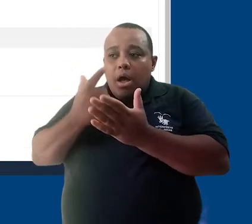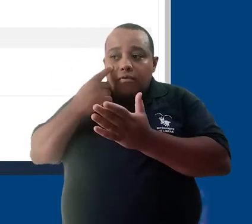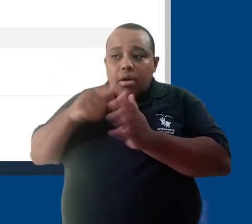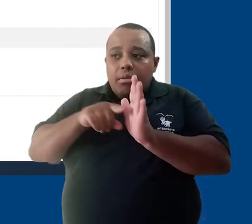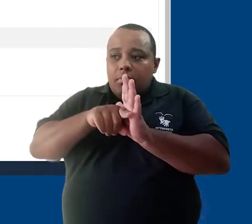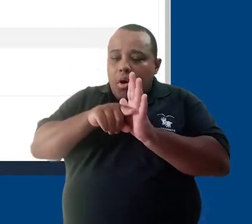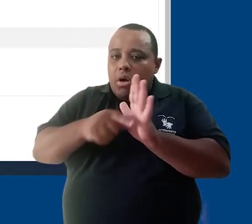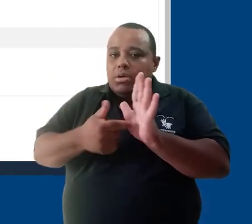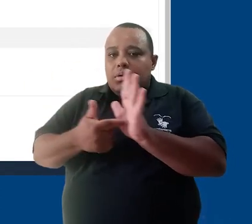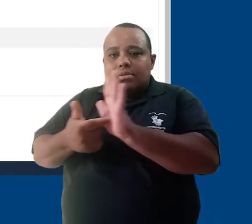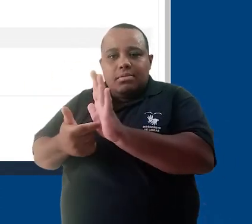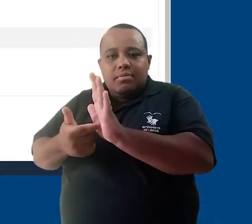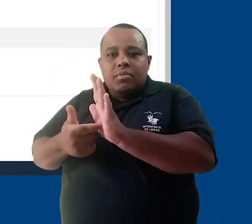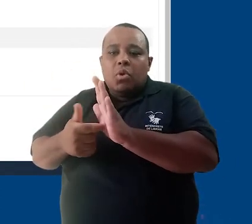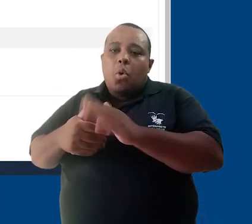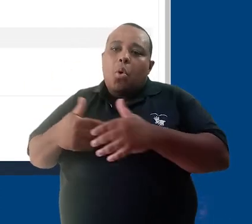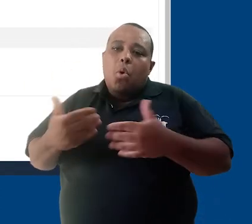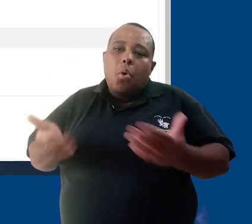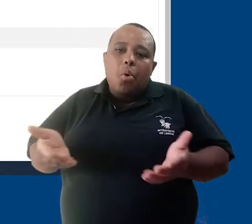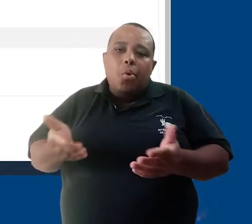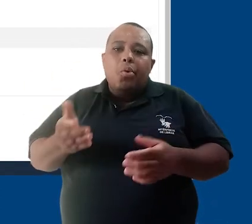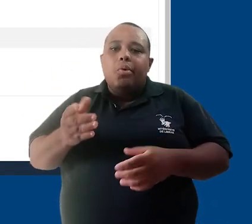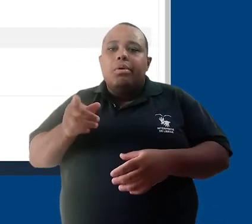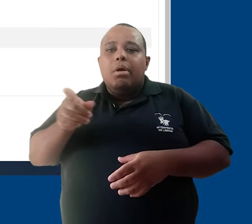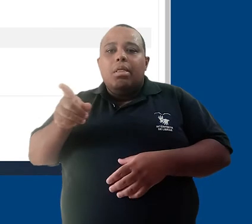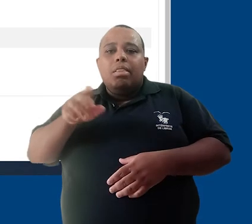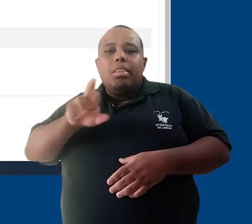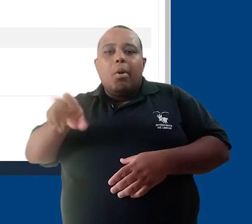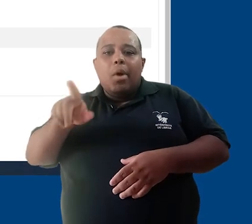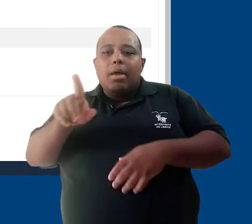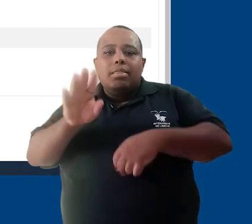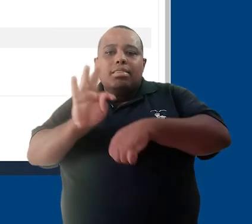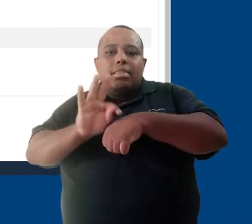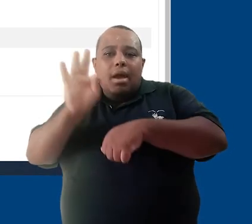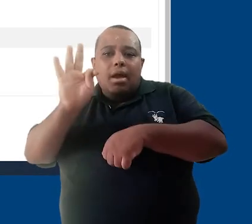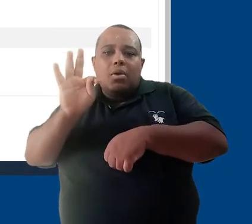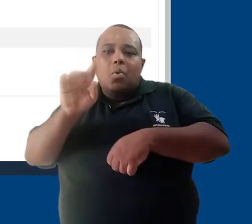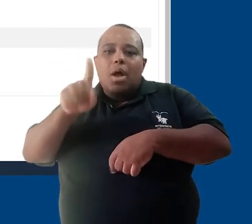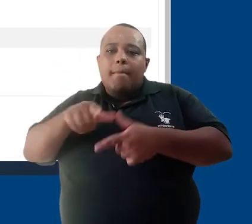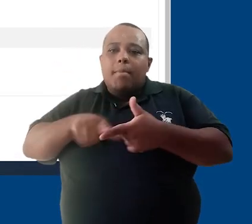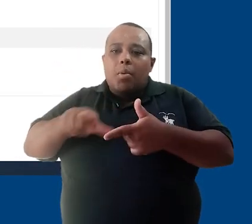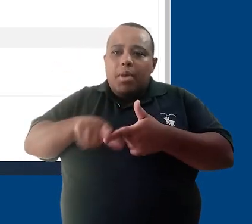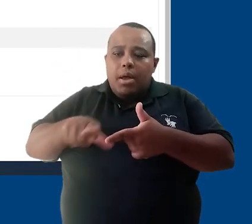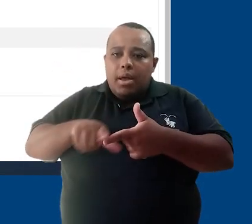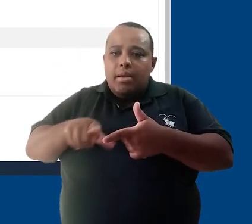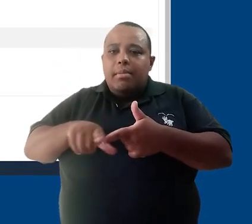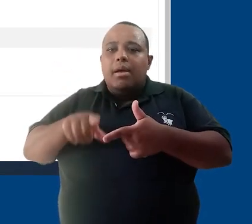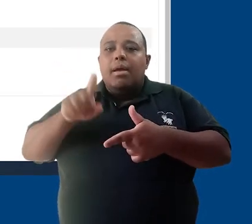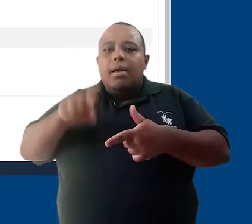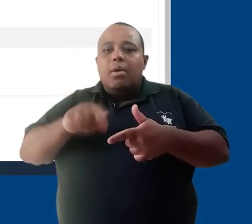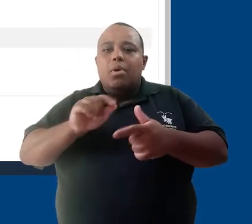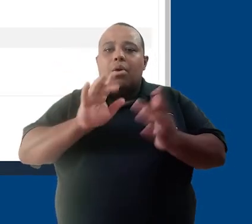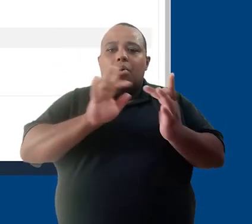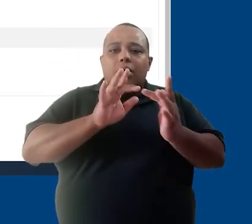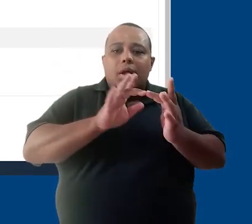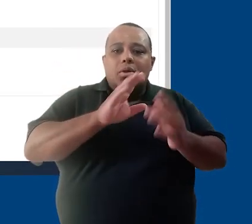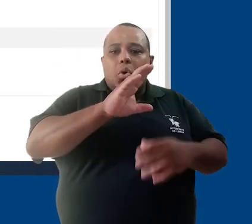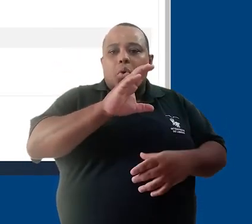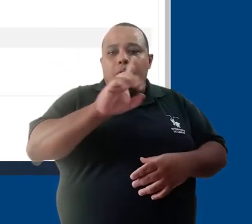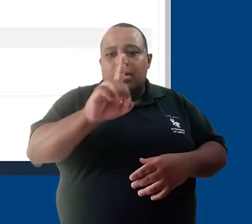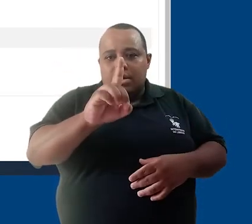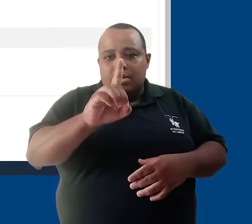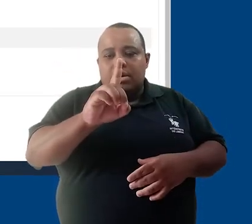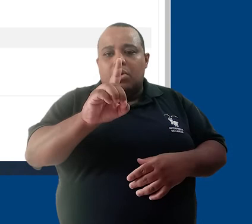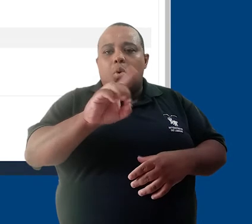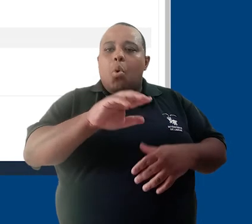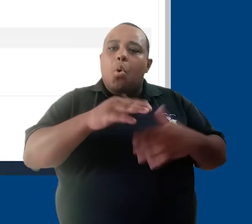tutores deveriam estudar. Ou, em se tratando de uma questão que não envolva um conhecimento técnico, mas um problema,